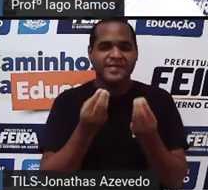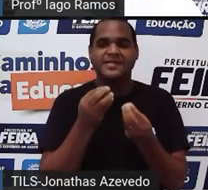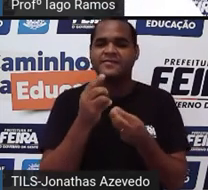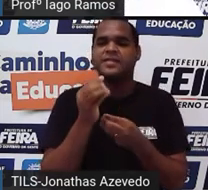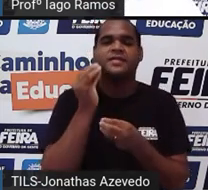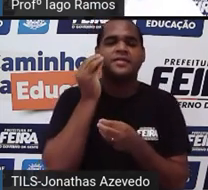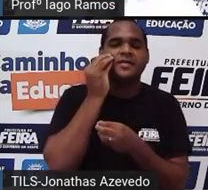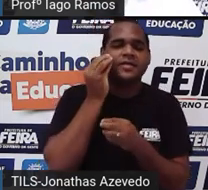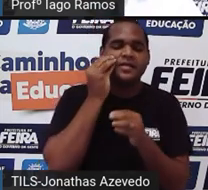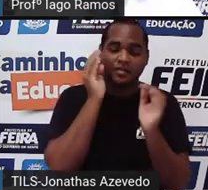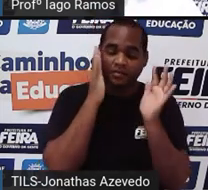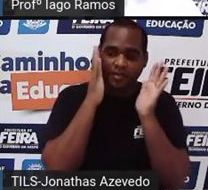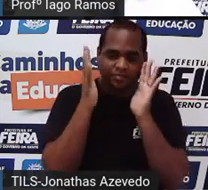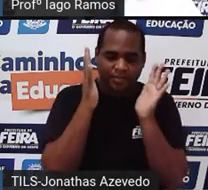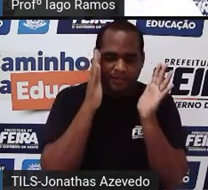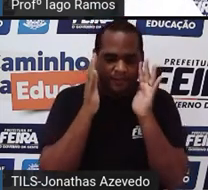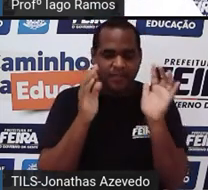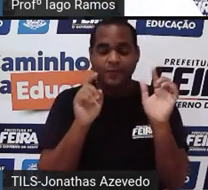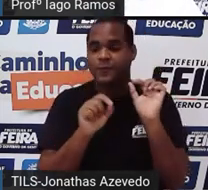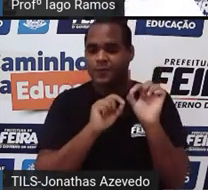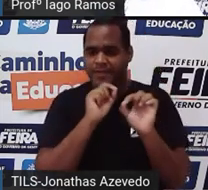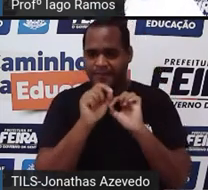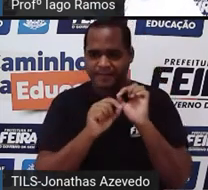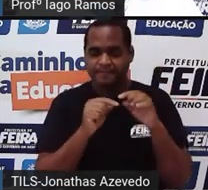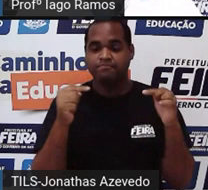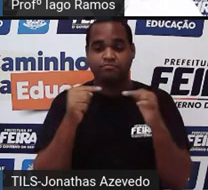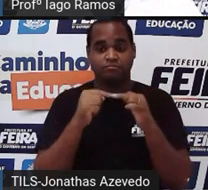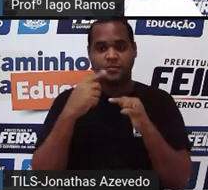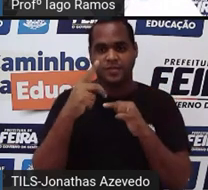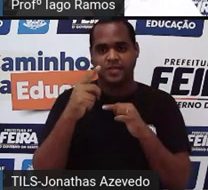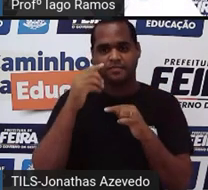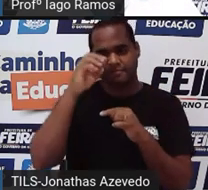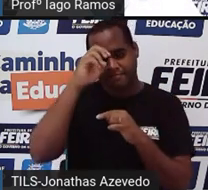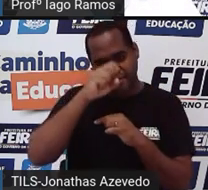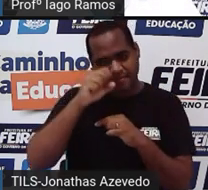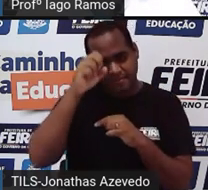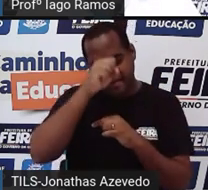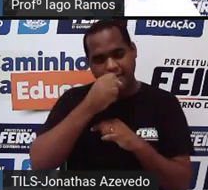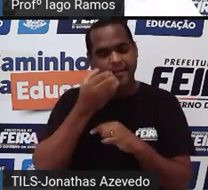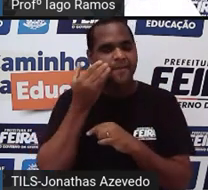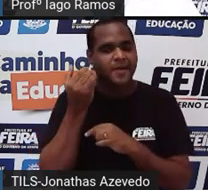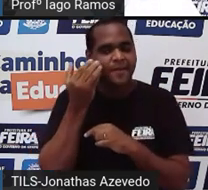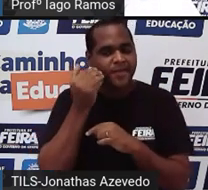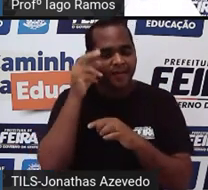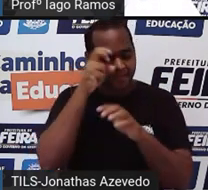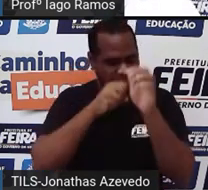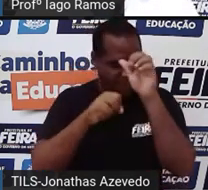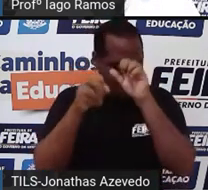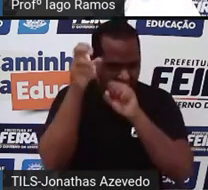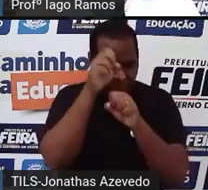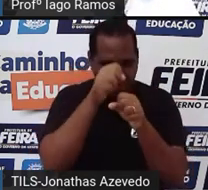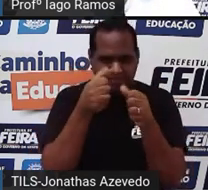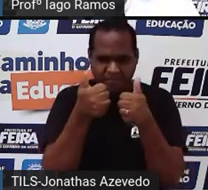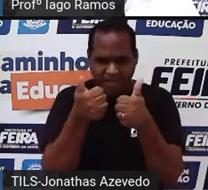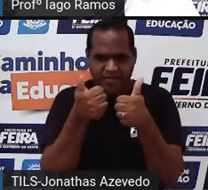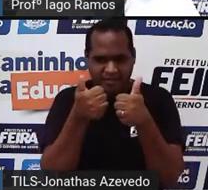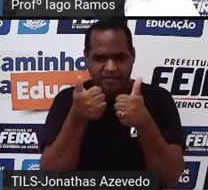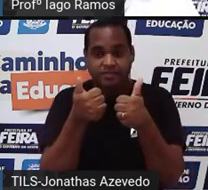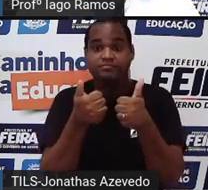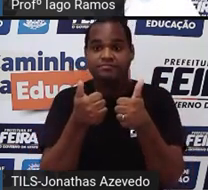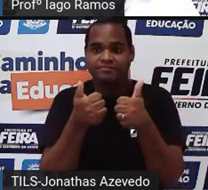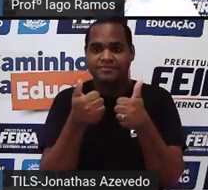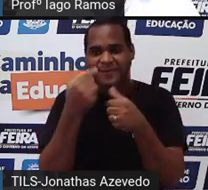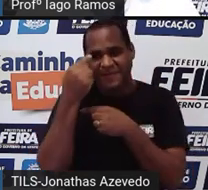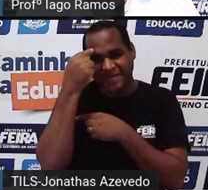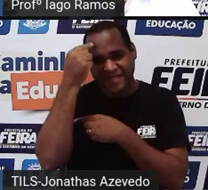pensar, tá? Naquilo que a gente tem para aprender nessa aula aqui, beleza? Então a ideia é essa. Então a